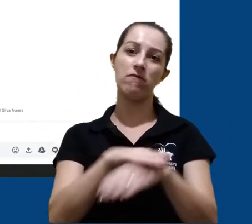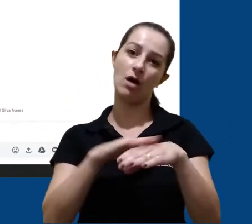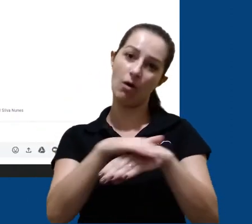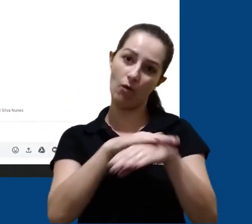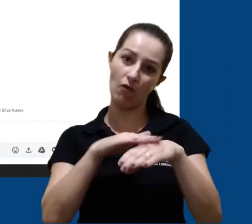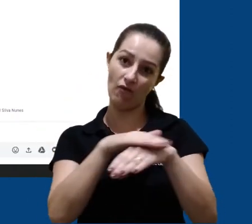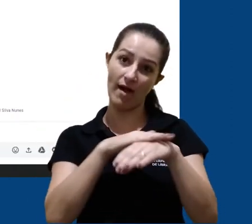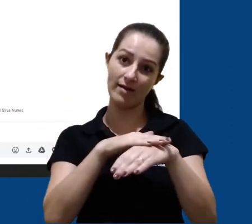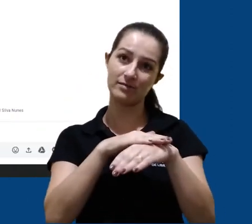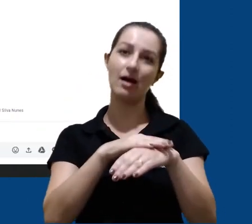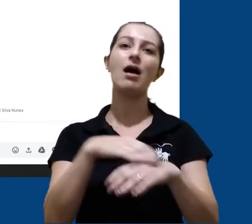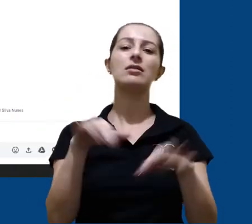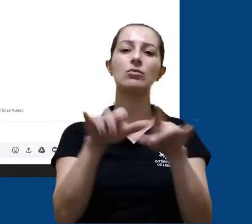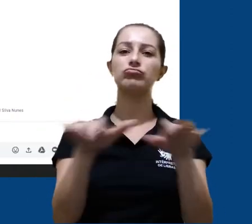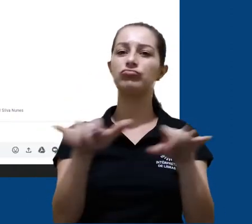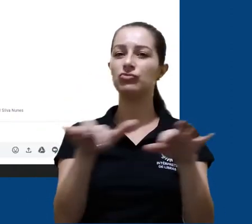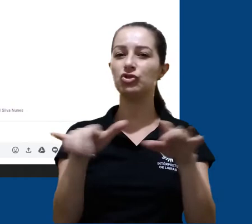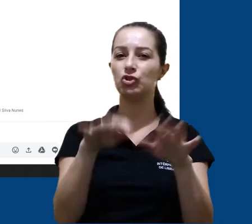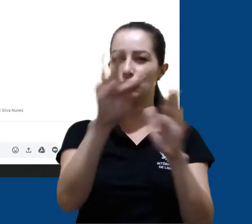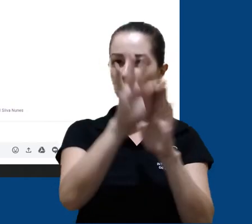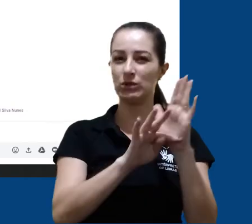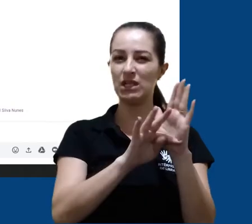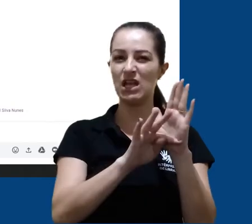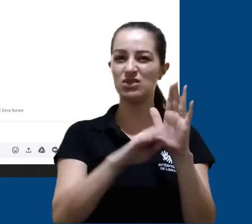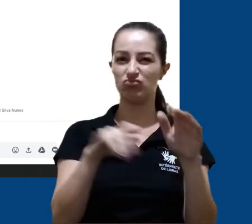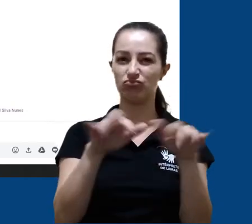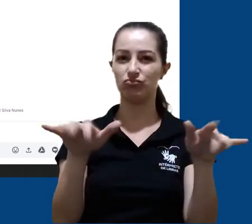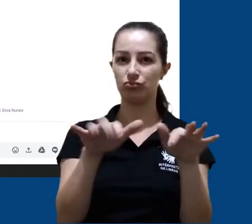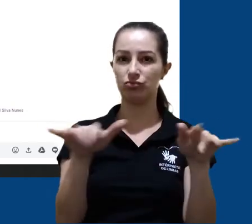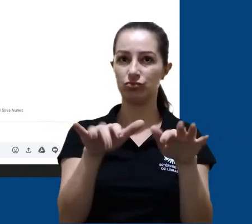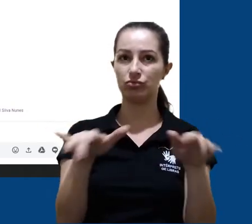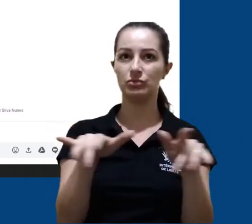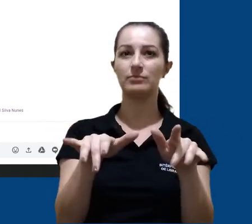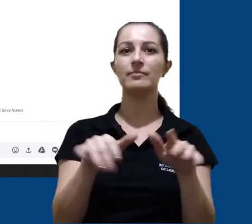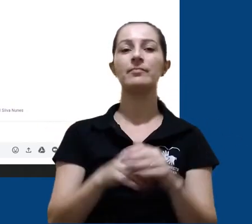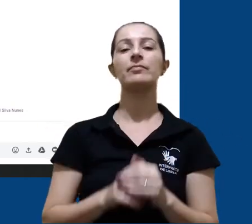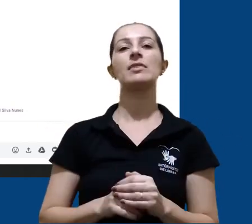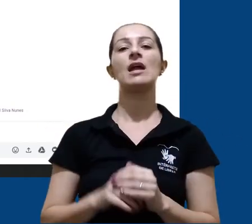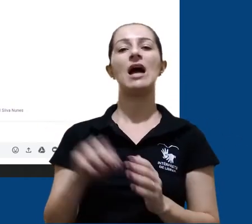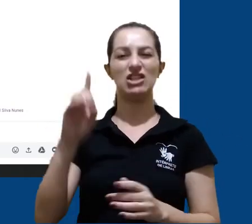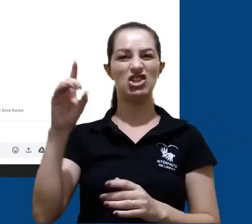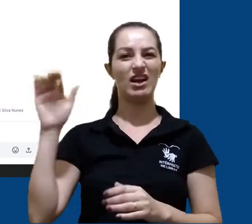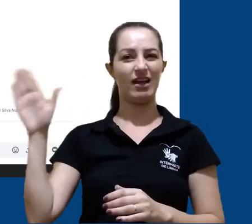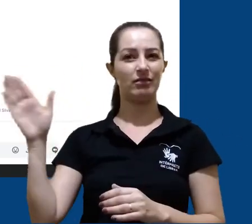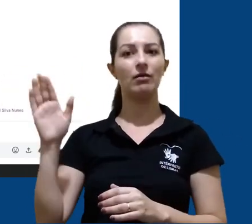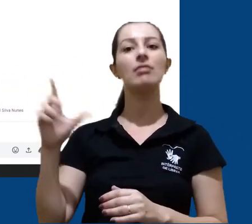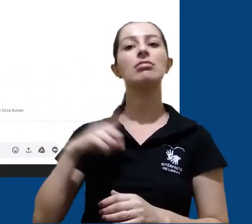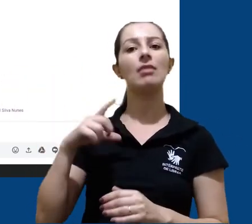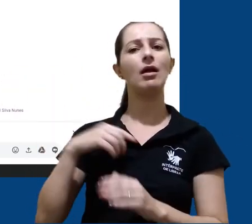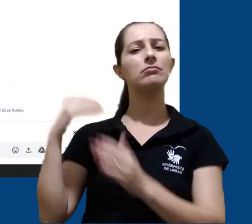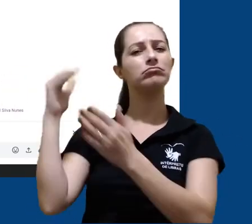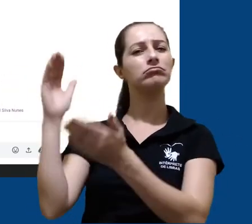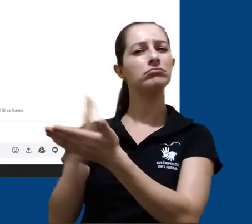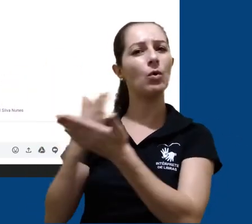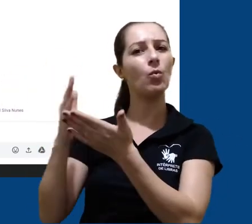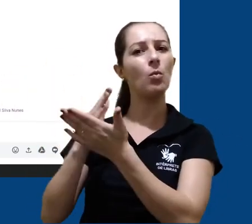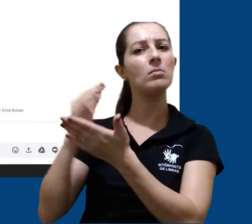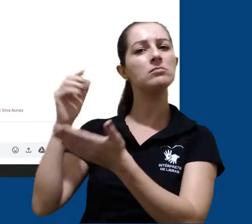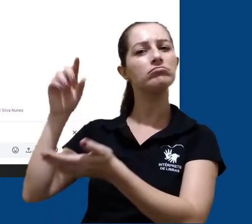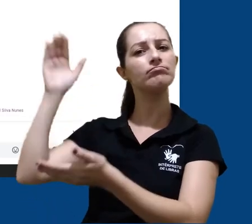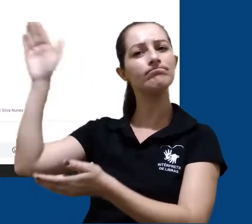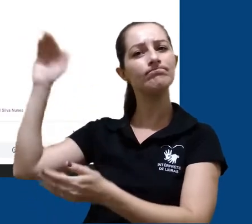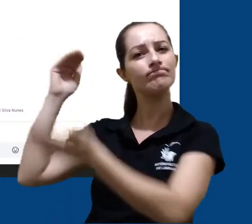Aqui podemos digitar a nossa mensagem na caixa de texto e no lado direito temos algumas opções.